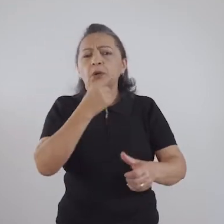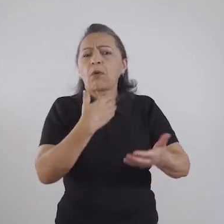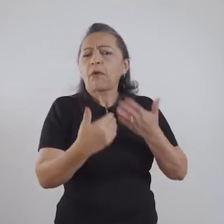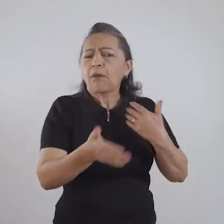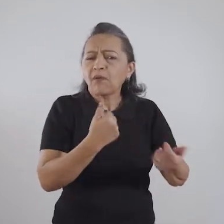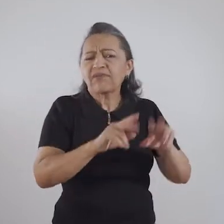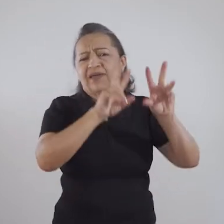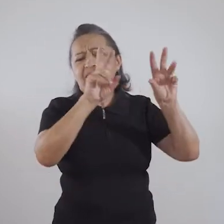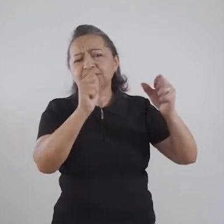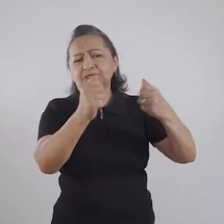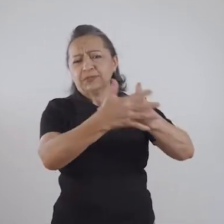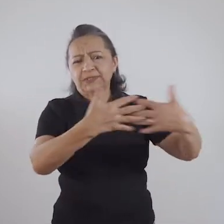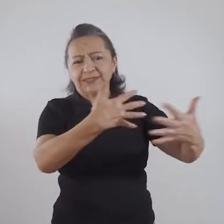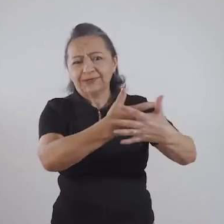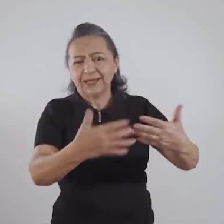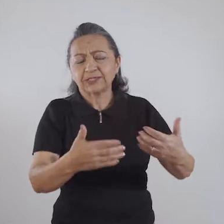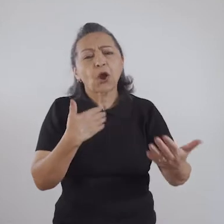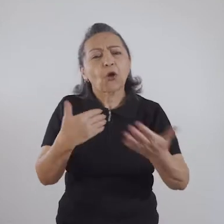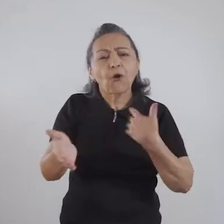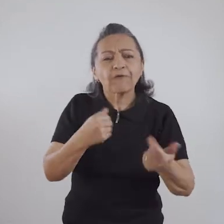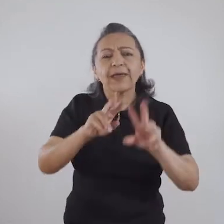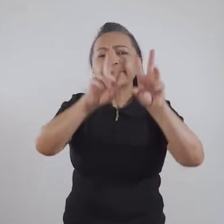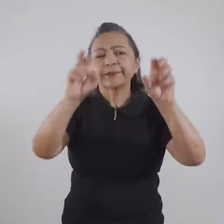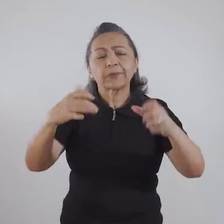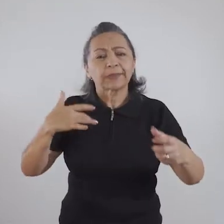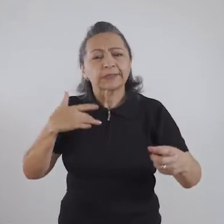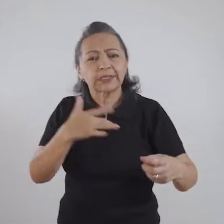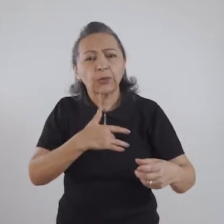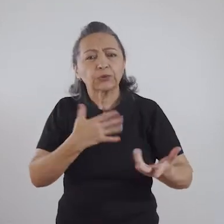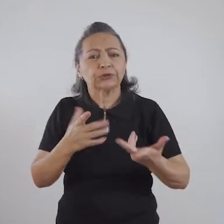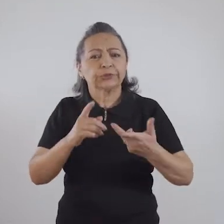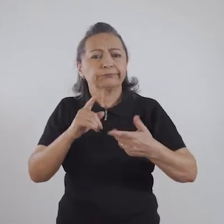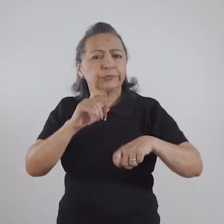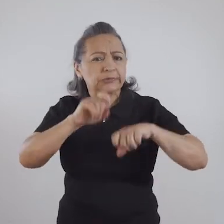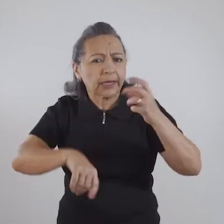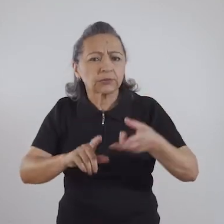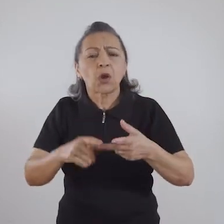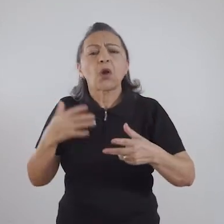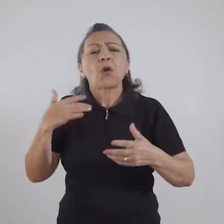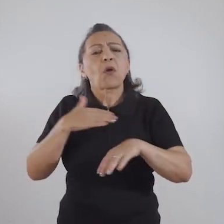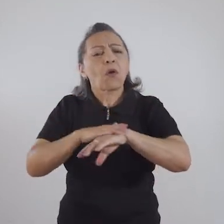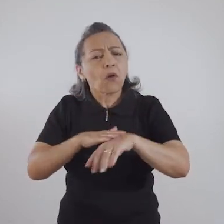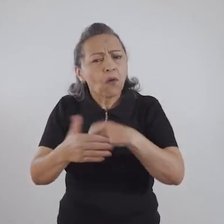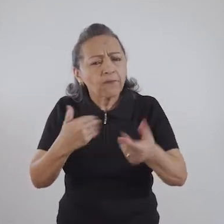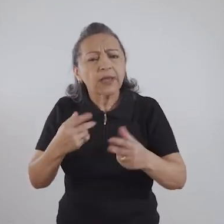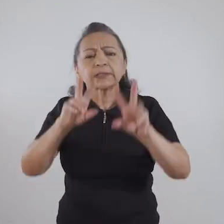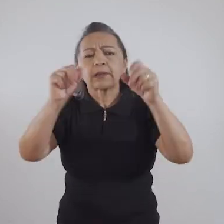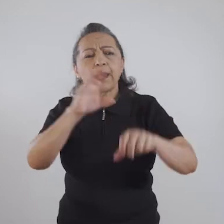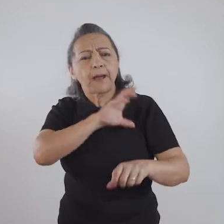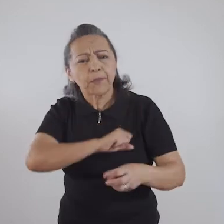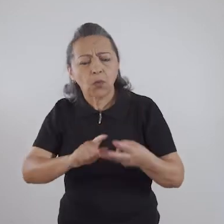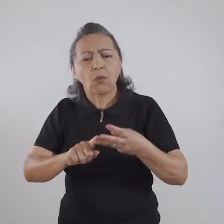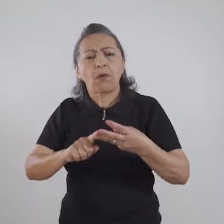converse sobre sexualidade, converse sobre saúde sexual, converse sobre amor, sobre